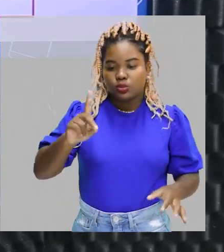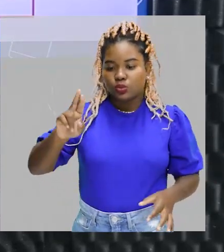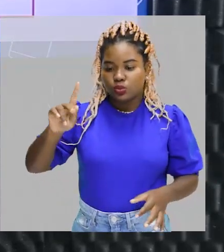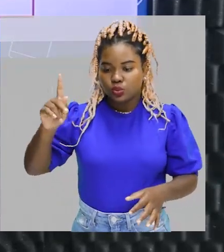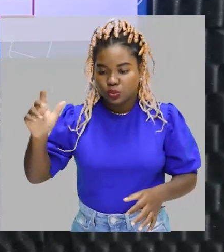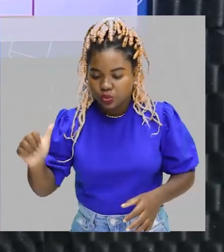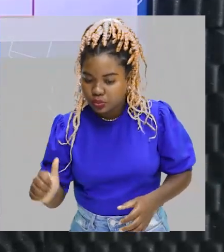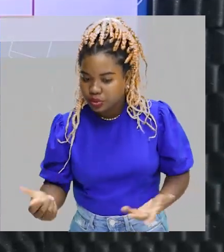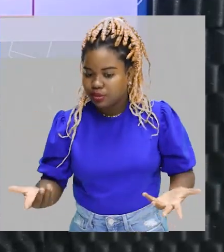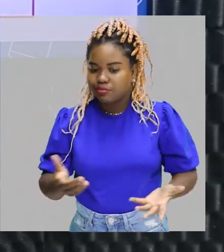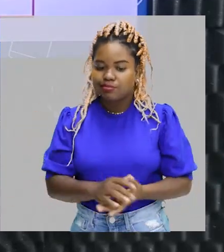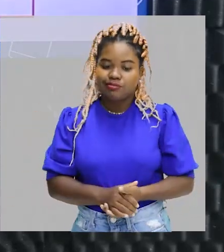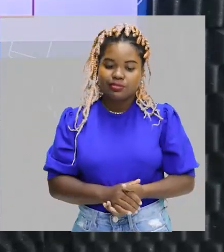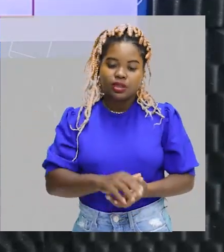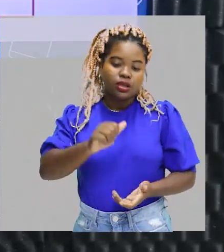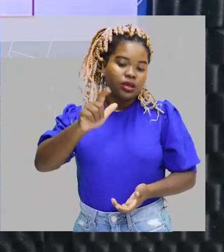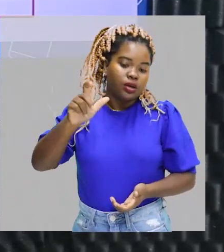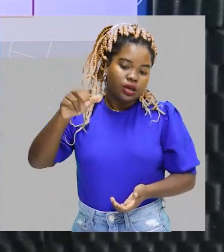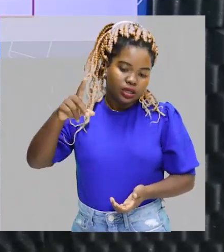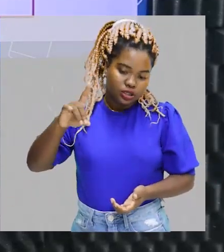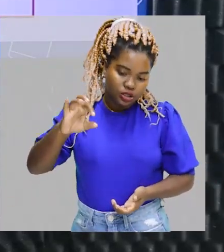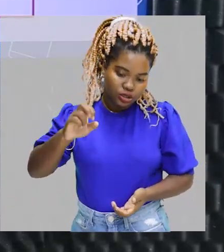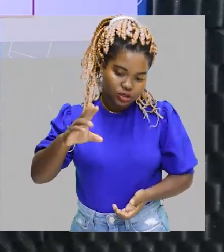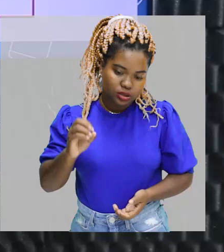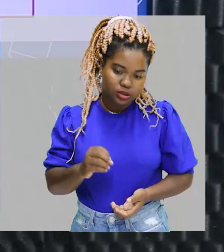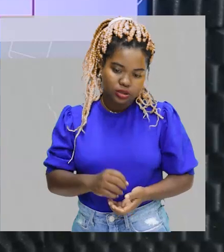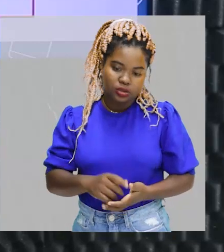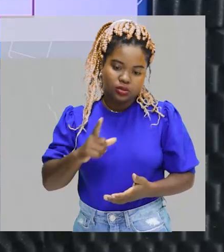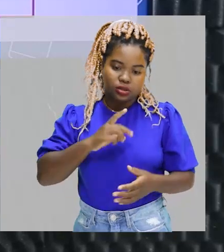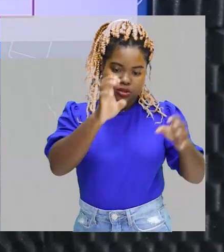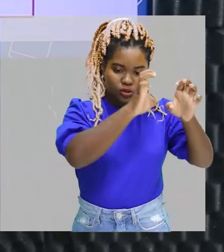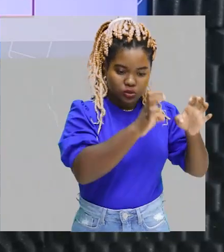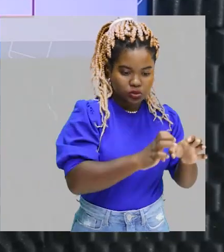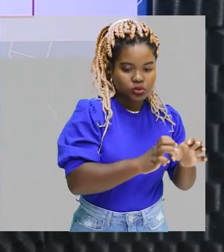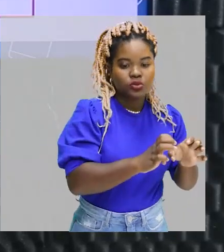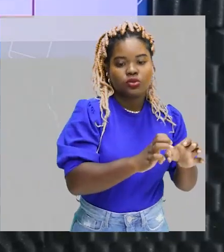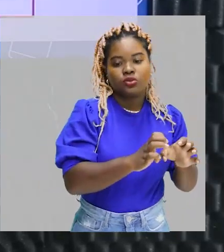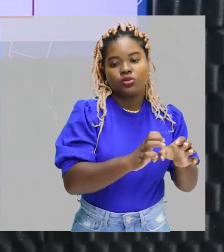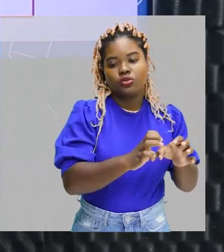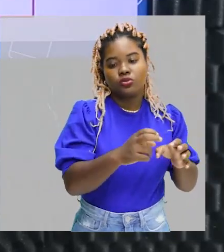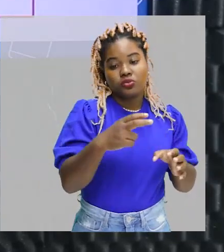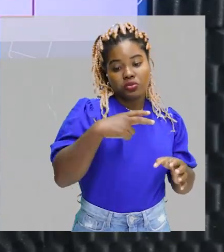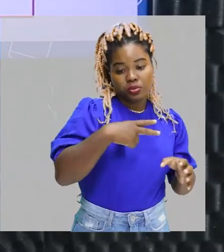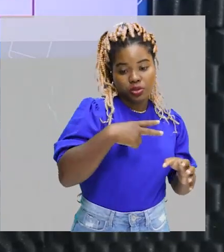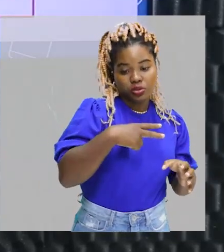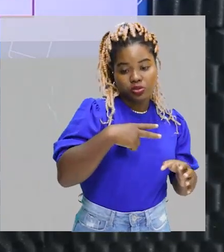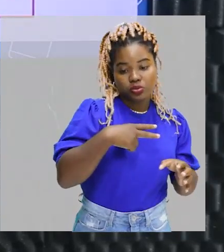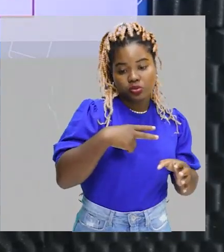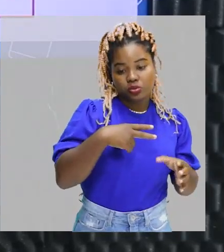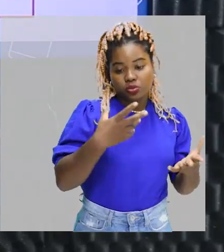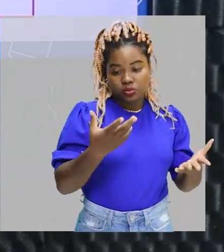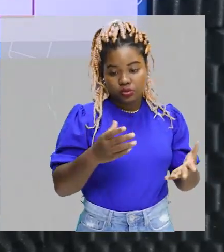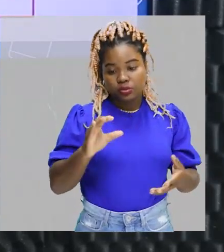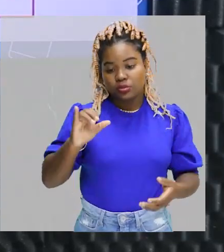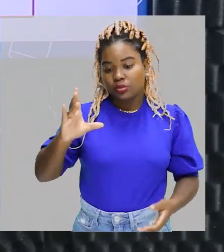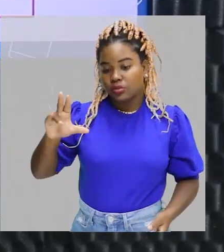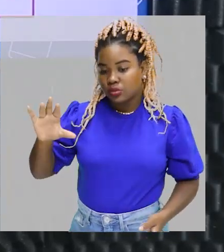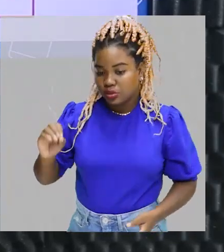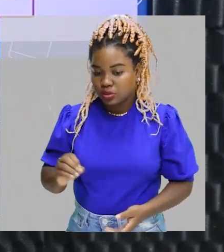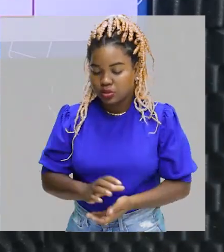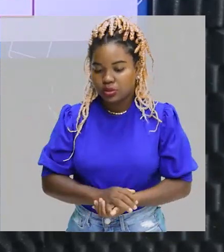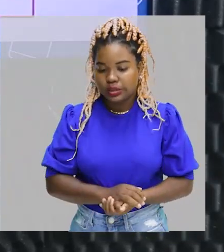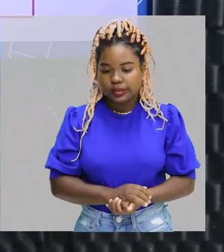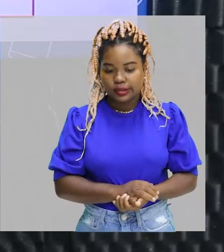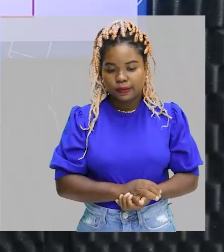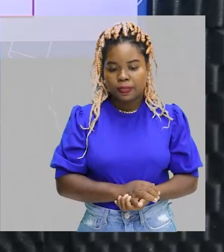Eu posso ter um hidrocarboneto de cadeia fechada com ligações simples, cicloalcano. É hidrocarboneto